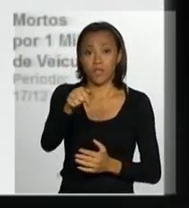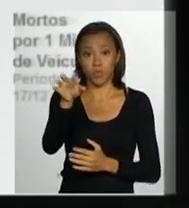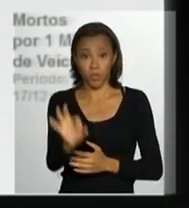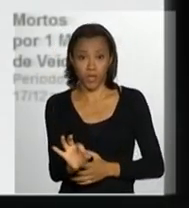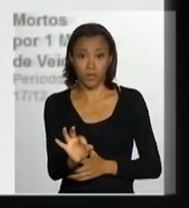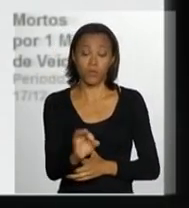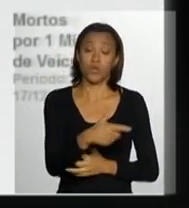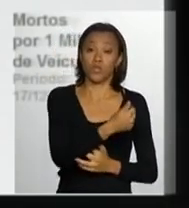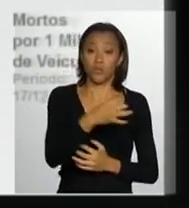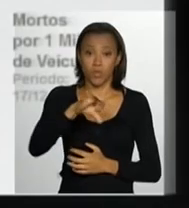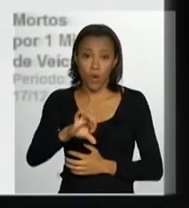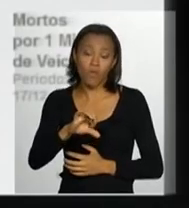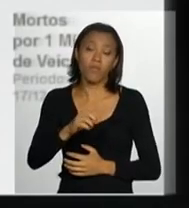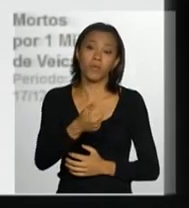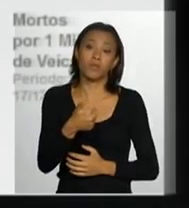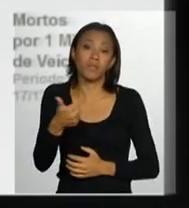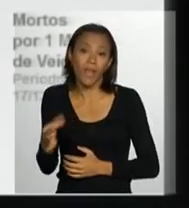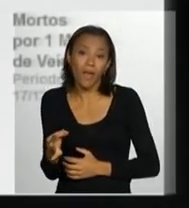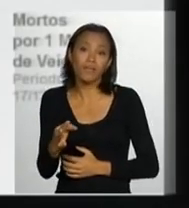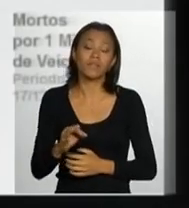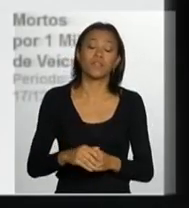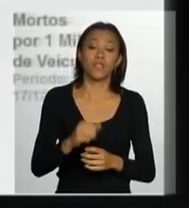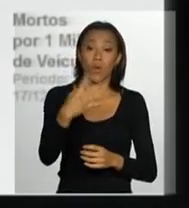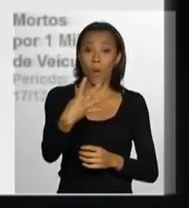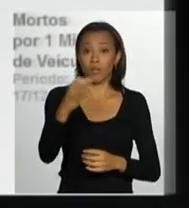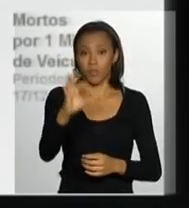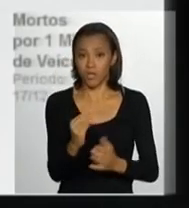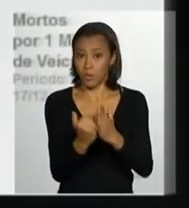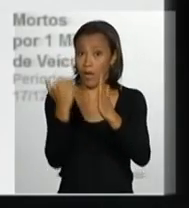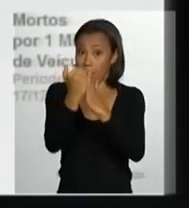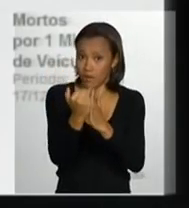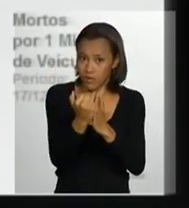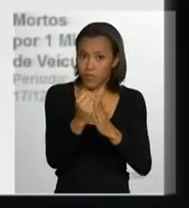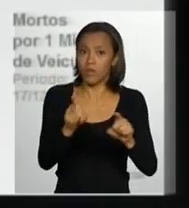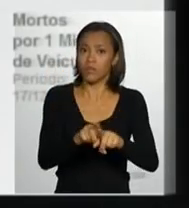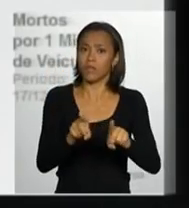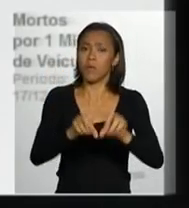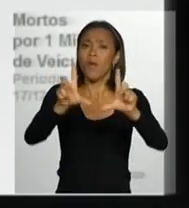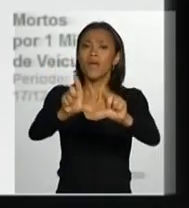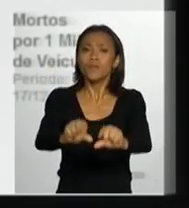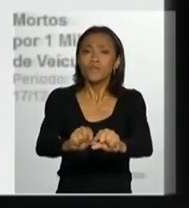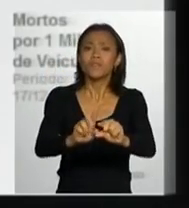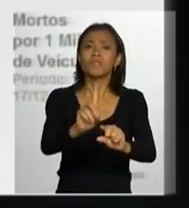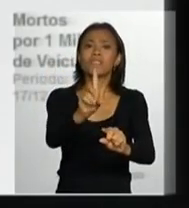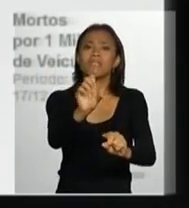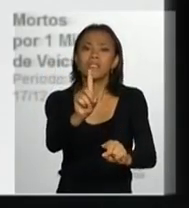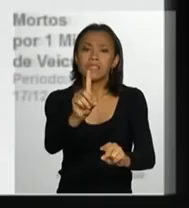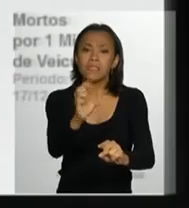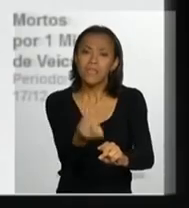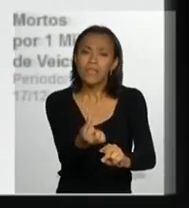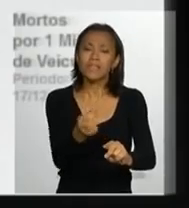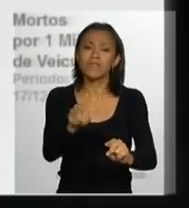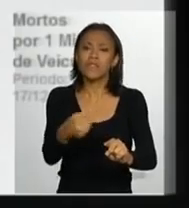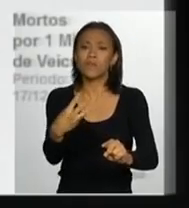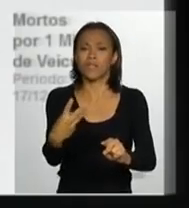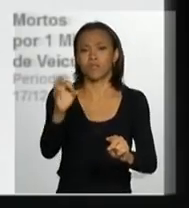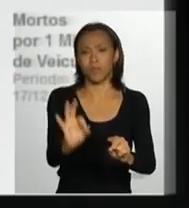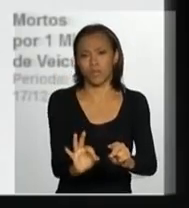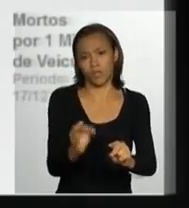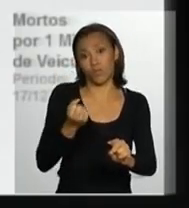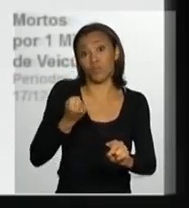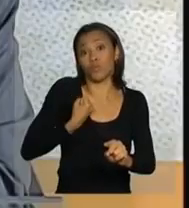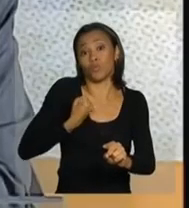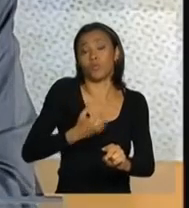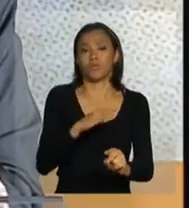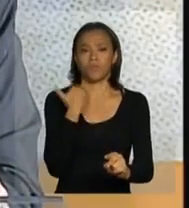De 2009 para 2010, um acréscimo de 4% e uma redução de 16,3% o número